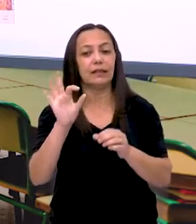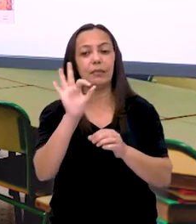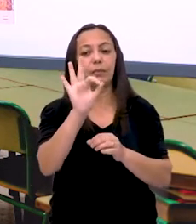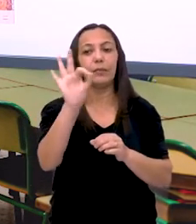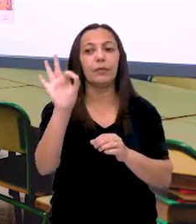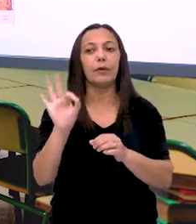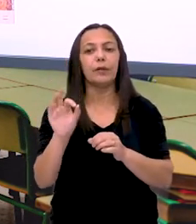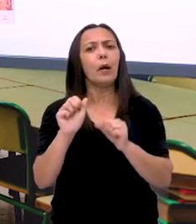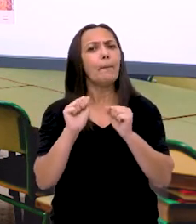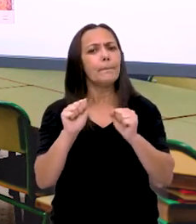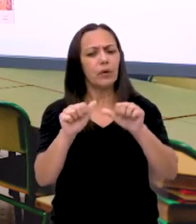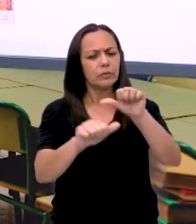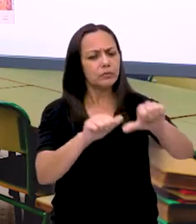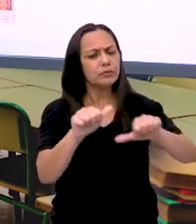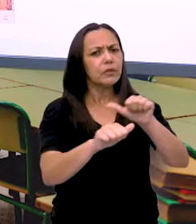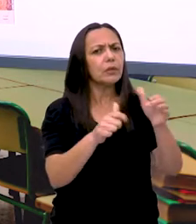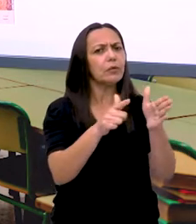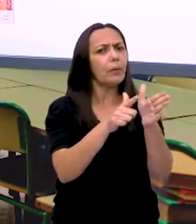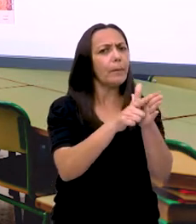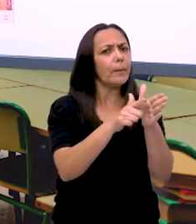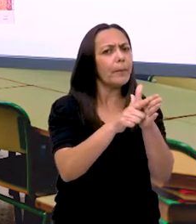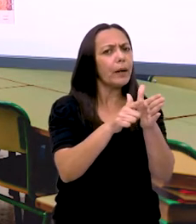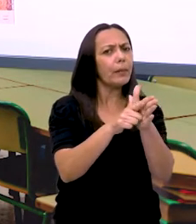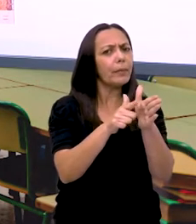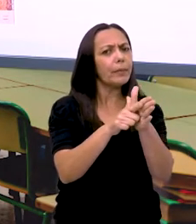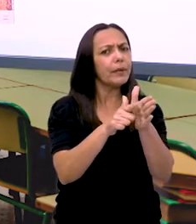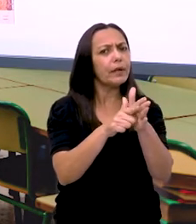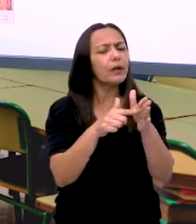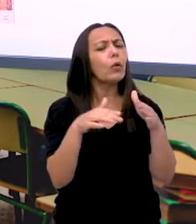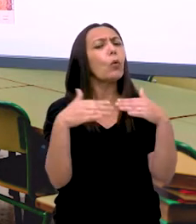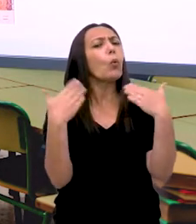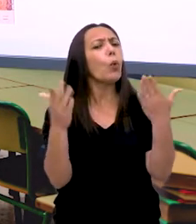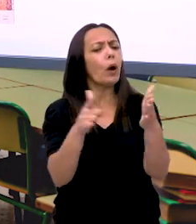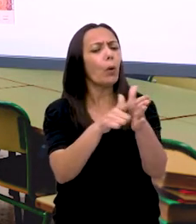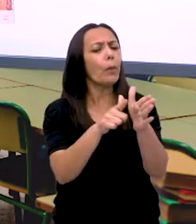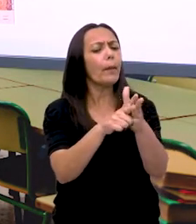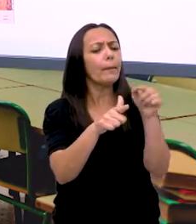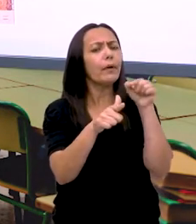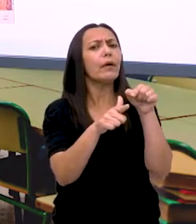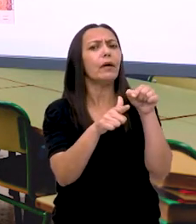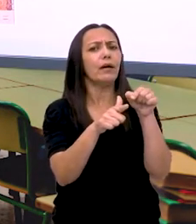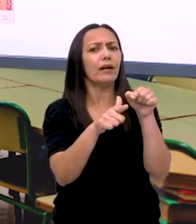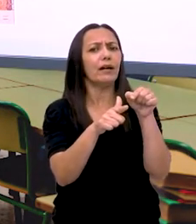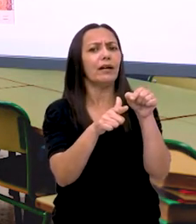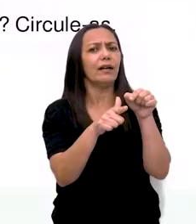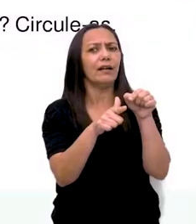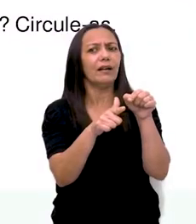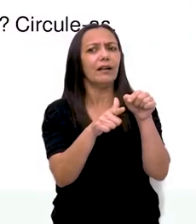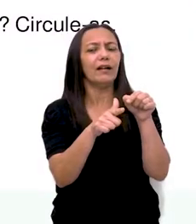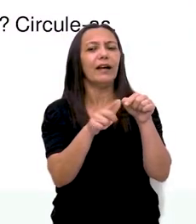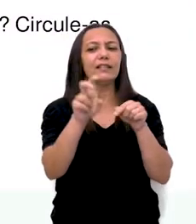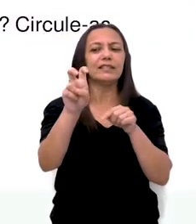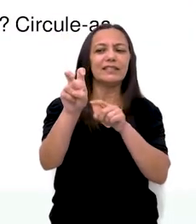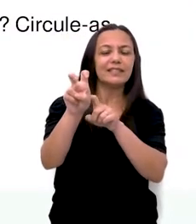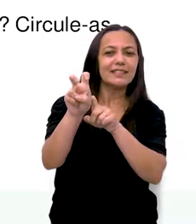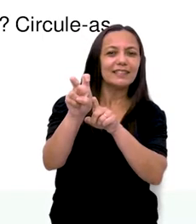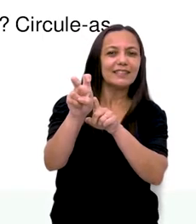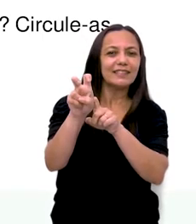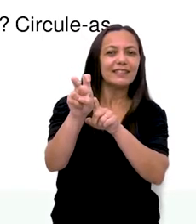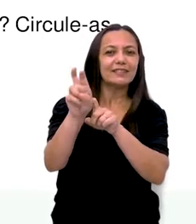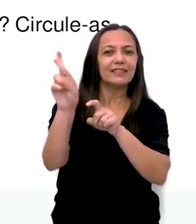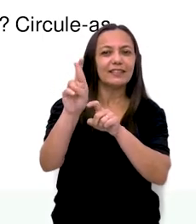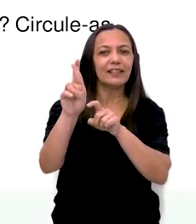Moedas. Mas eu posso trocar por cédulas. Quais seriam essas cédulas? A de 5